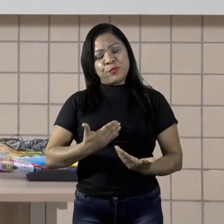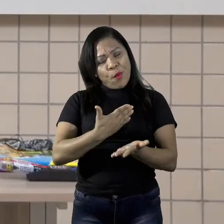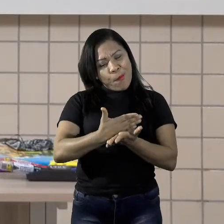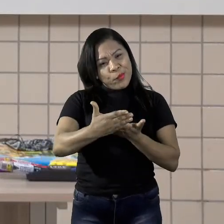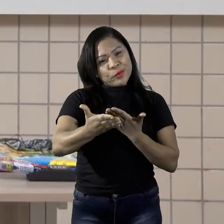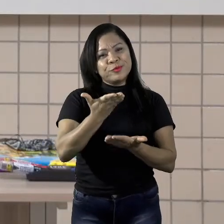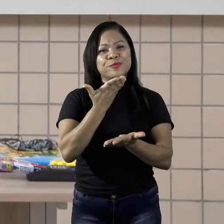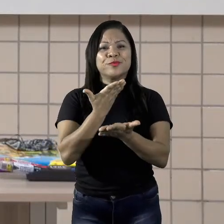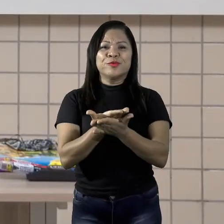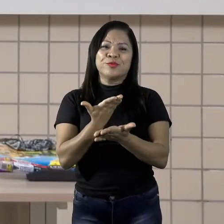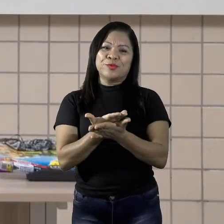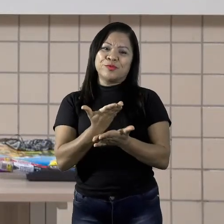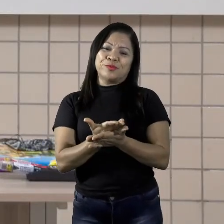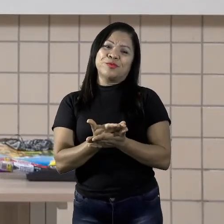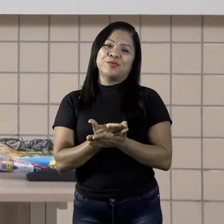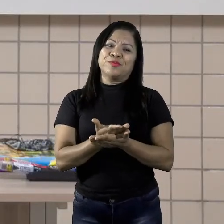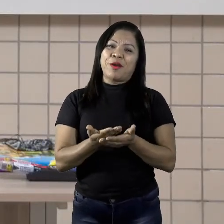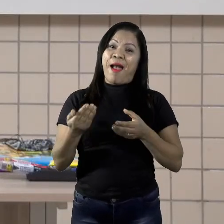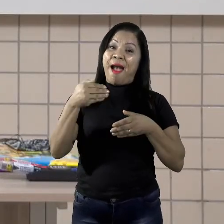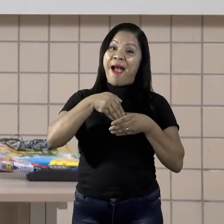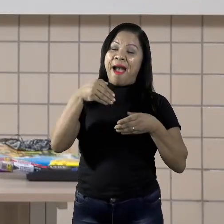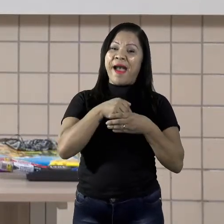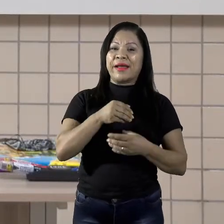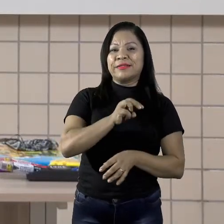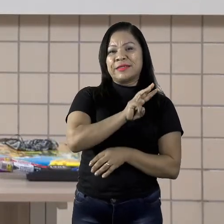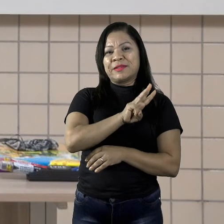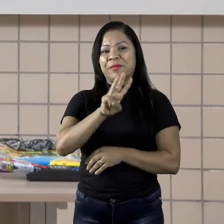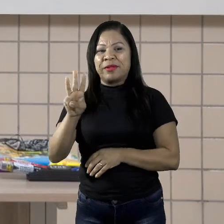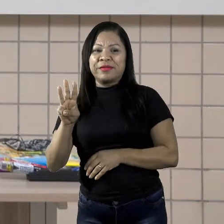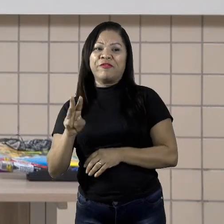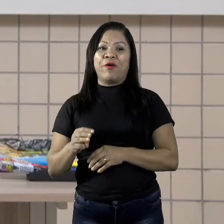Acesse a plataforma Homeschool. Ok? Até a próxima!